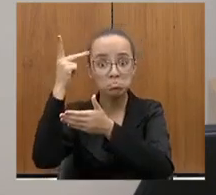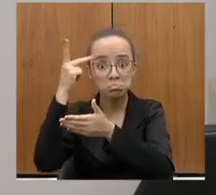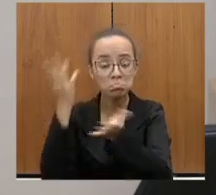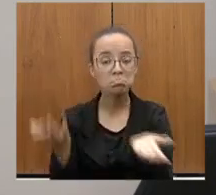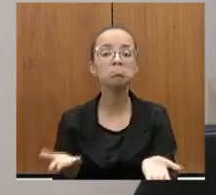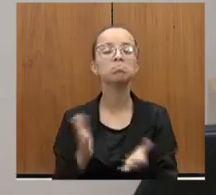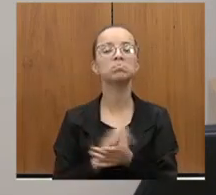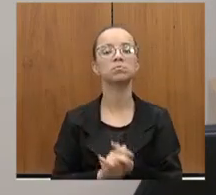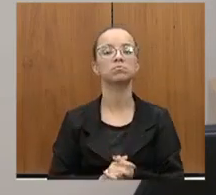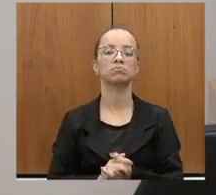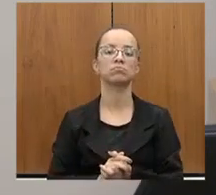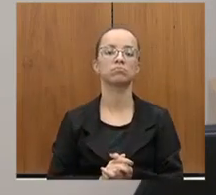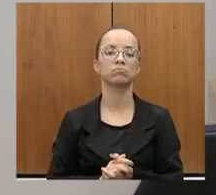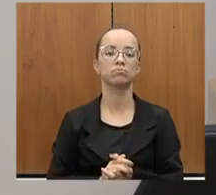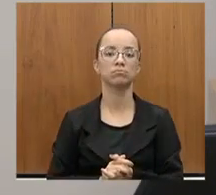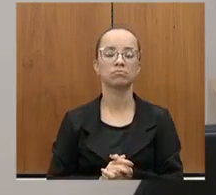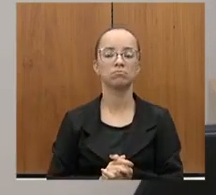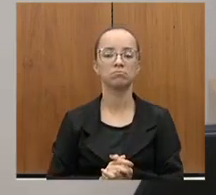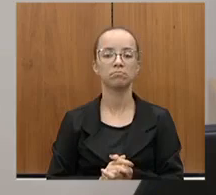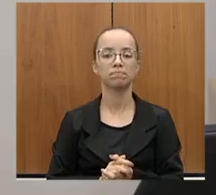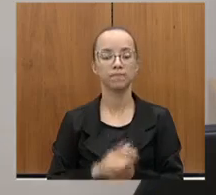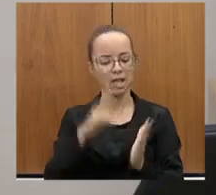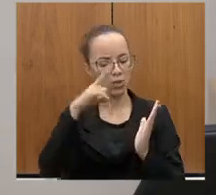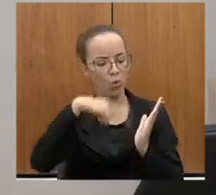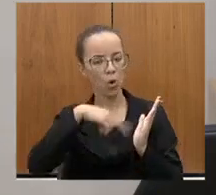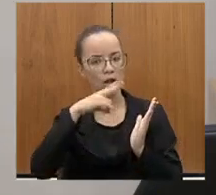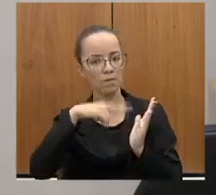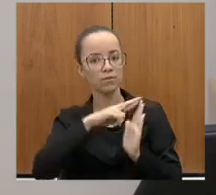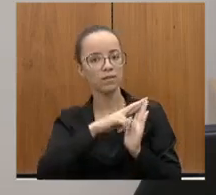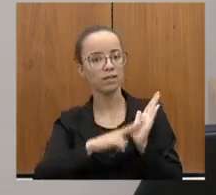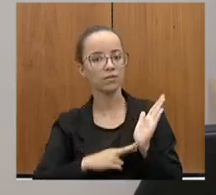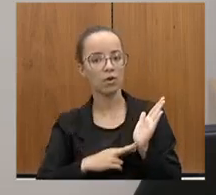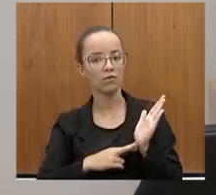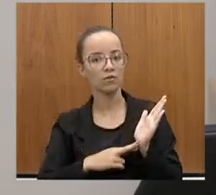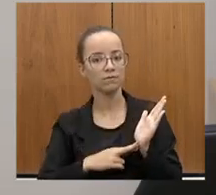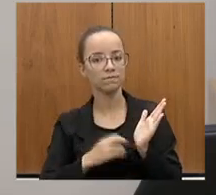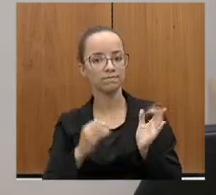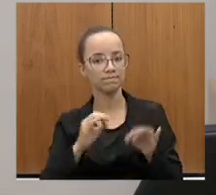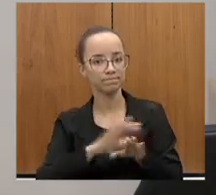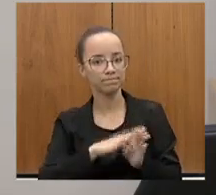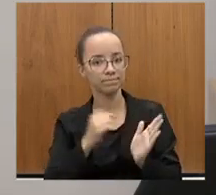é impressionante aqui lermos o relatório final nosso